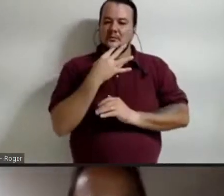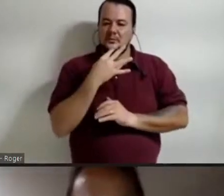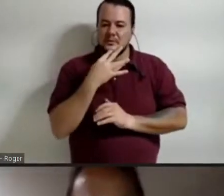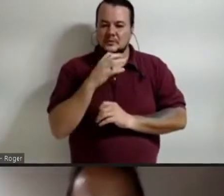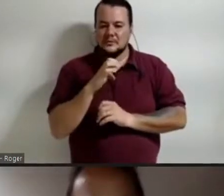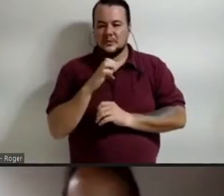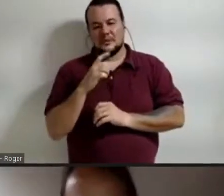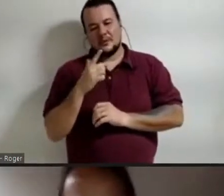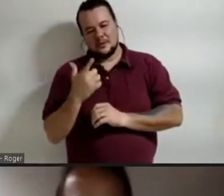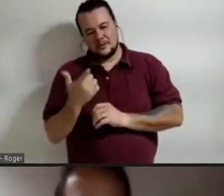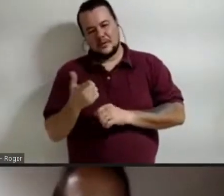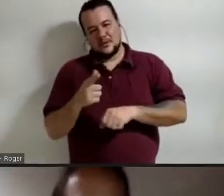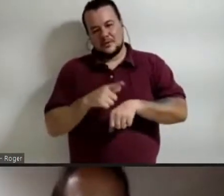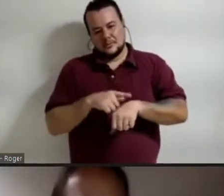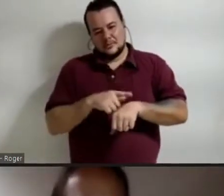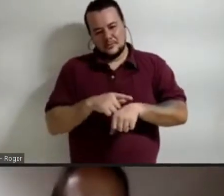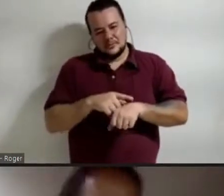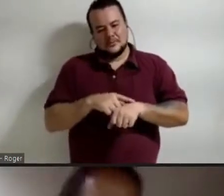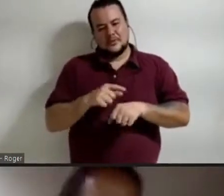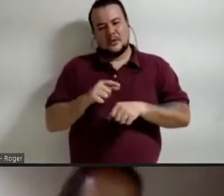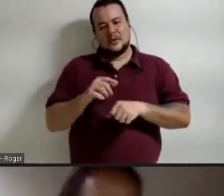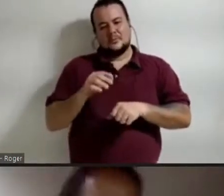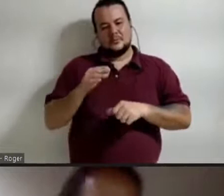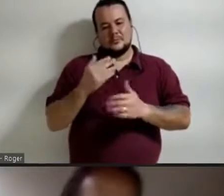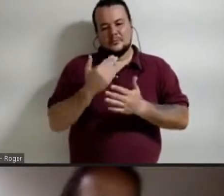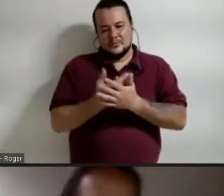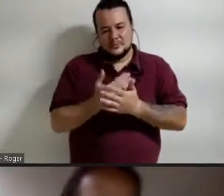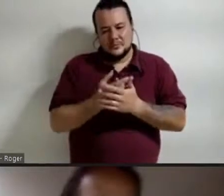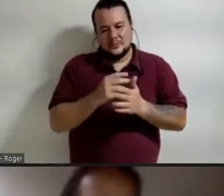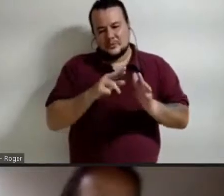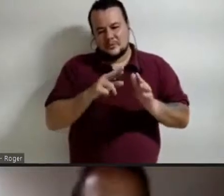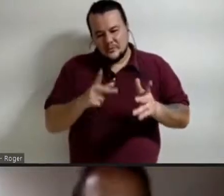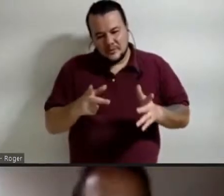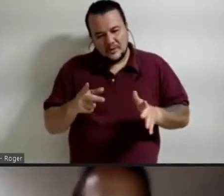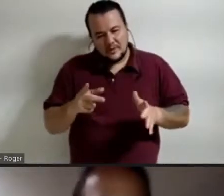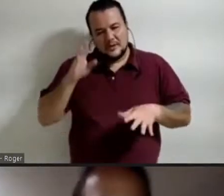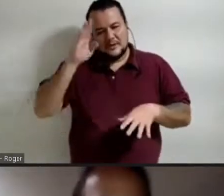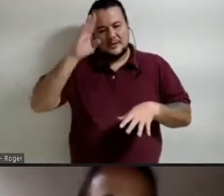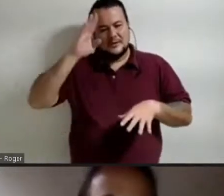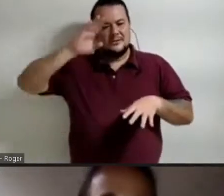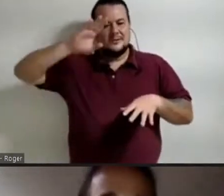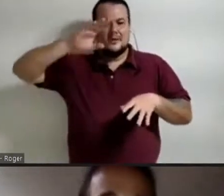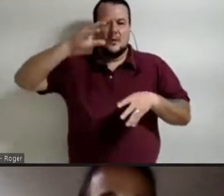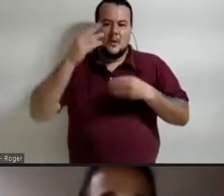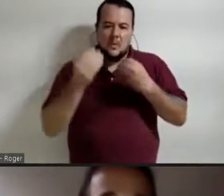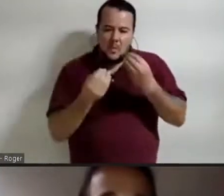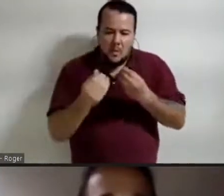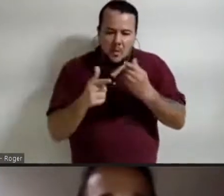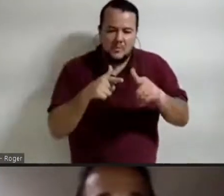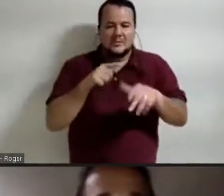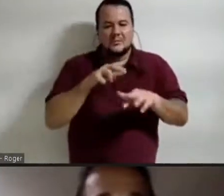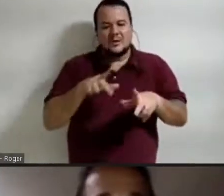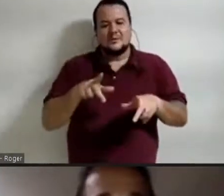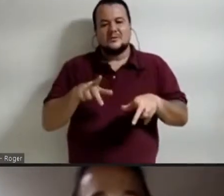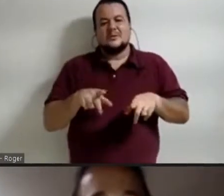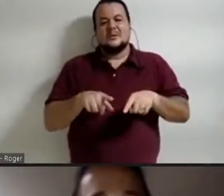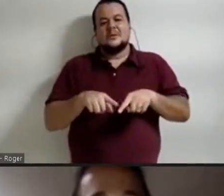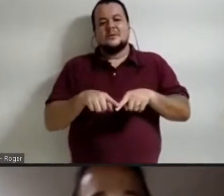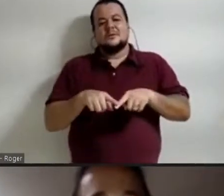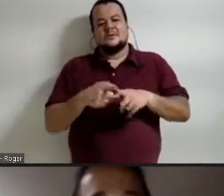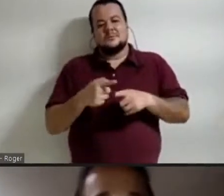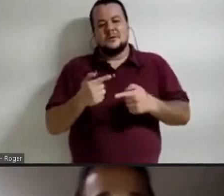que os tempos da academia são diferentes, a forma de trabalho da academia é diferente, mas esse diálogo